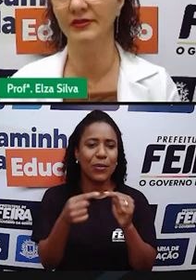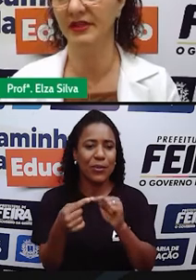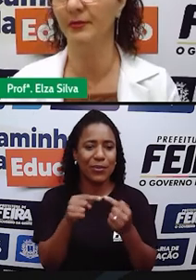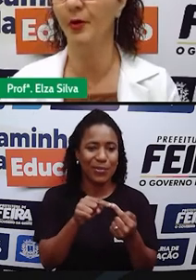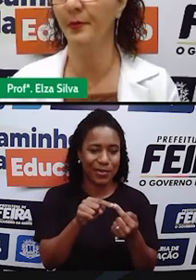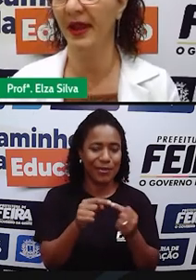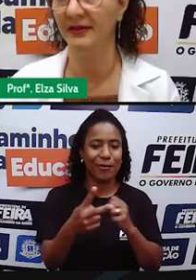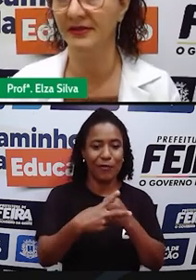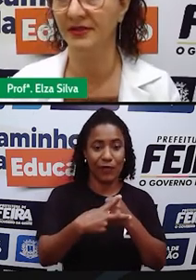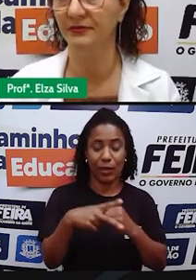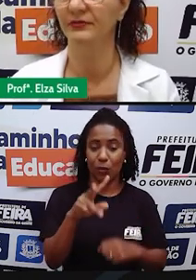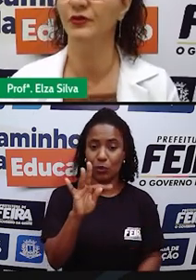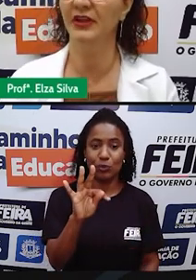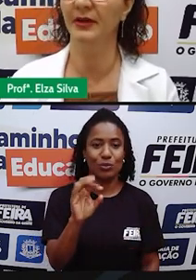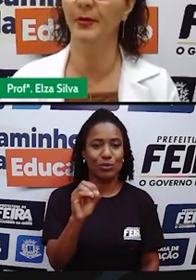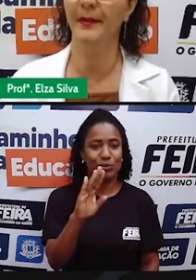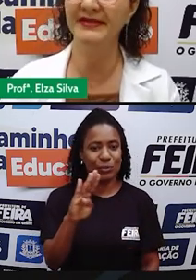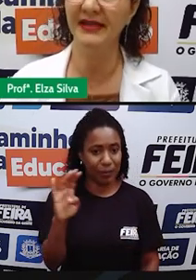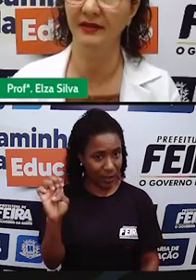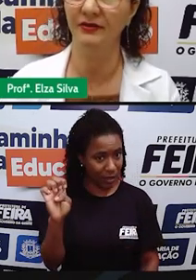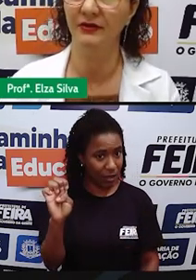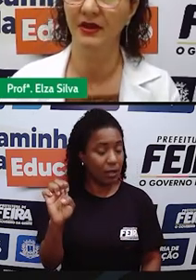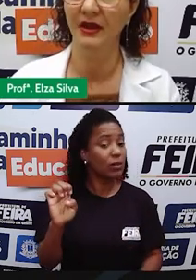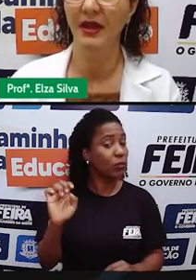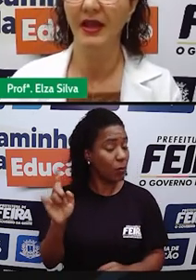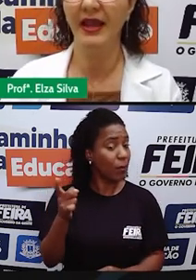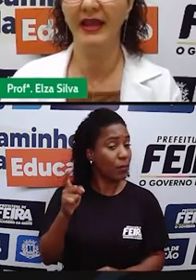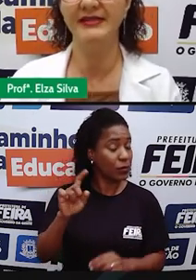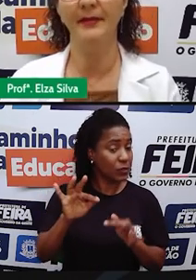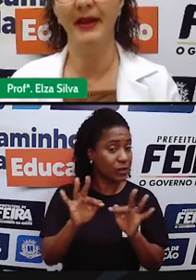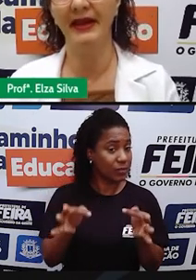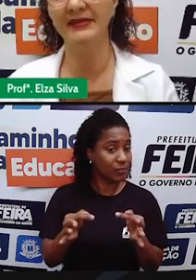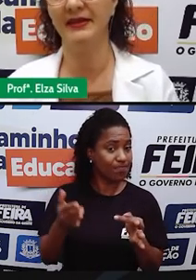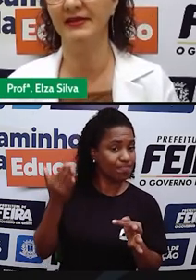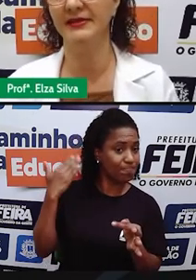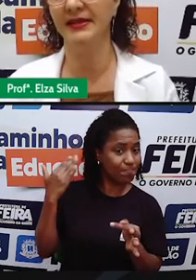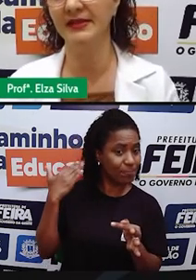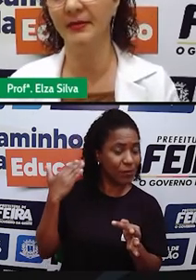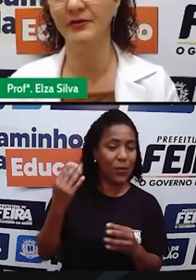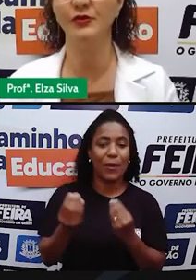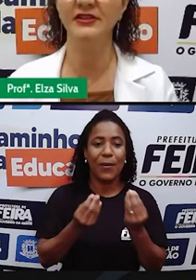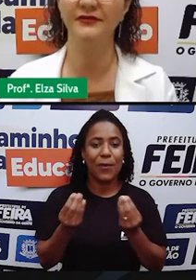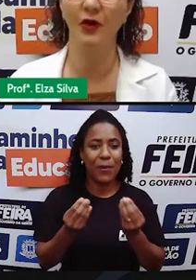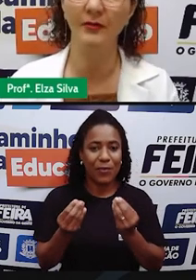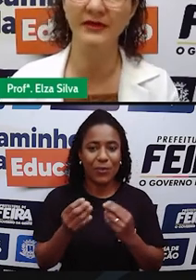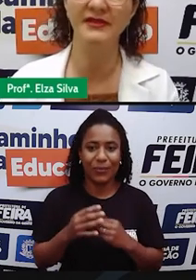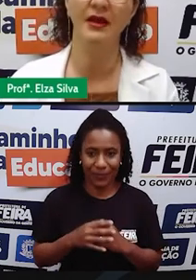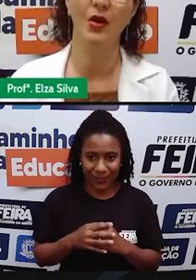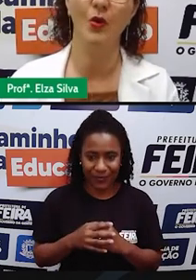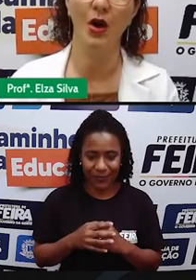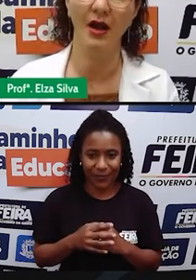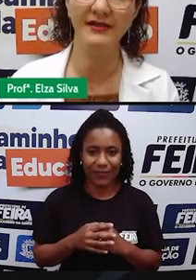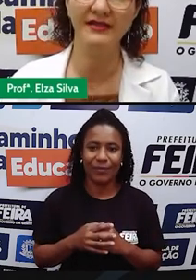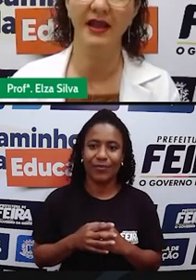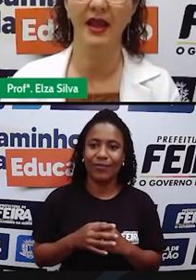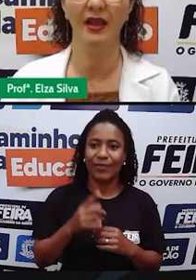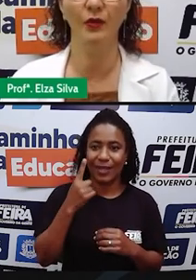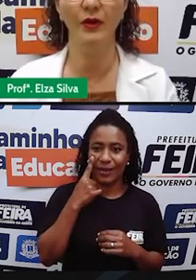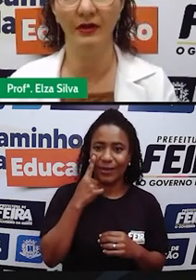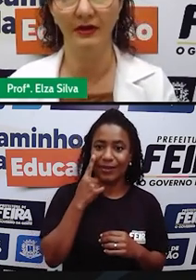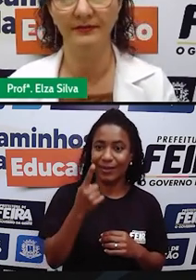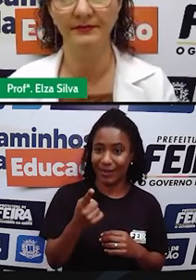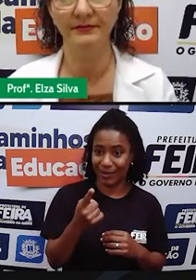no simple past no tempo passado e eles aparecem nesses exemplos com as formas was